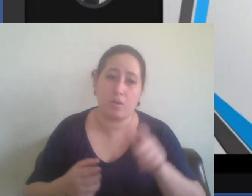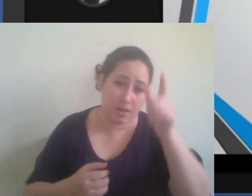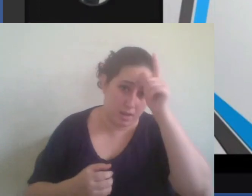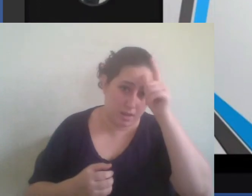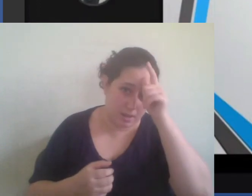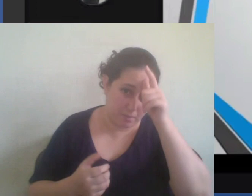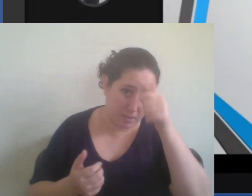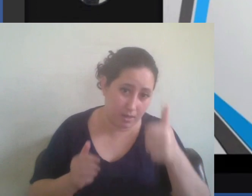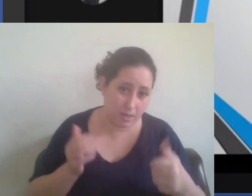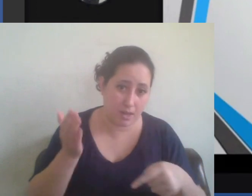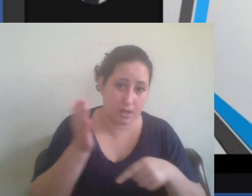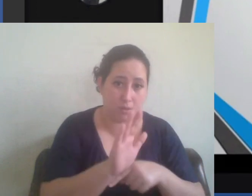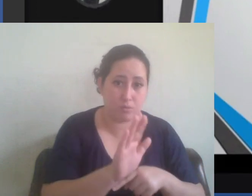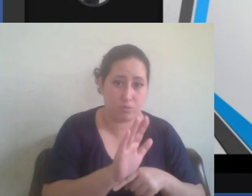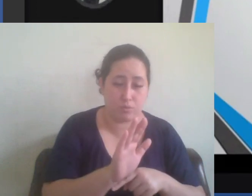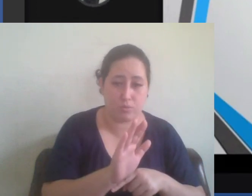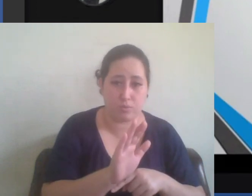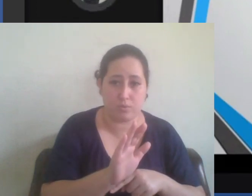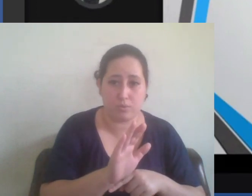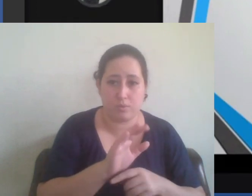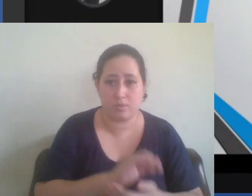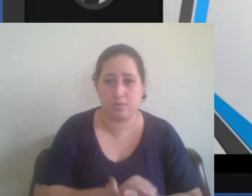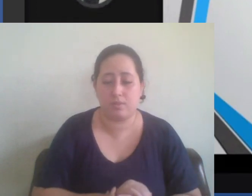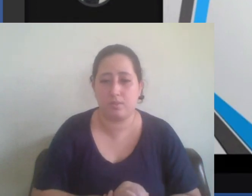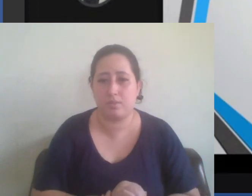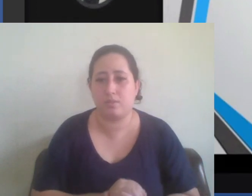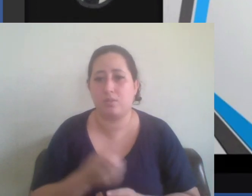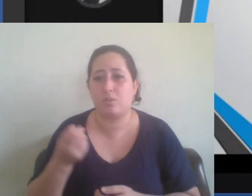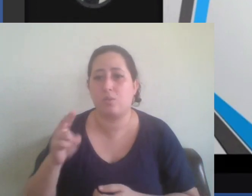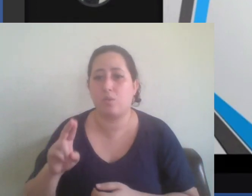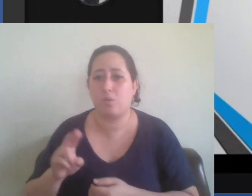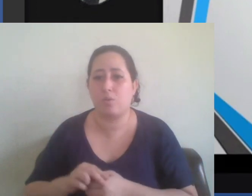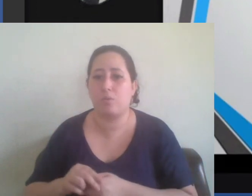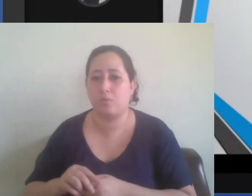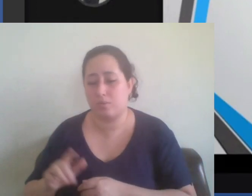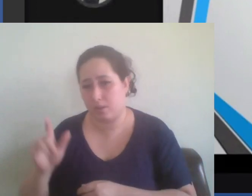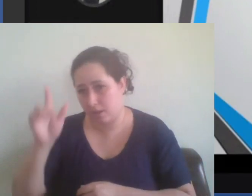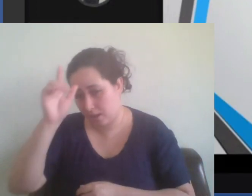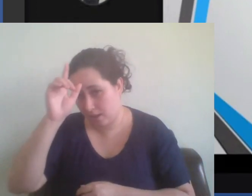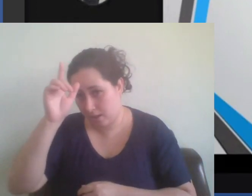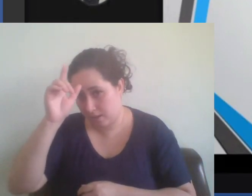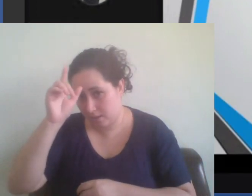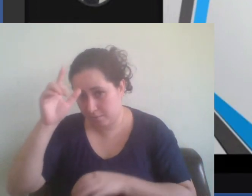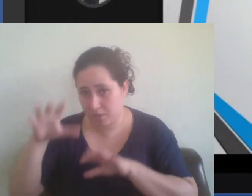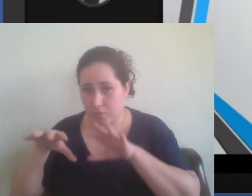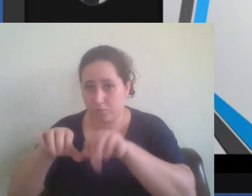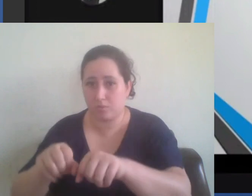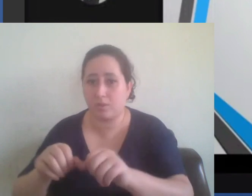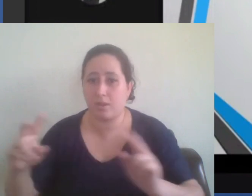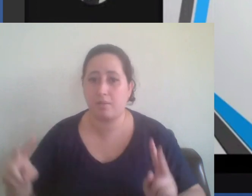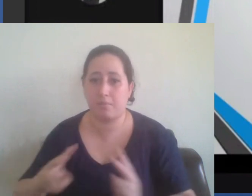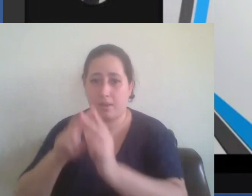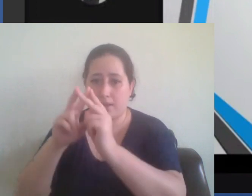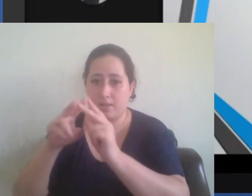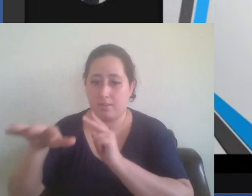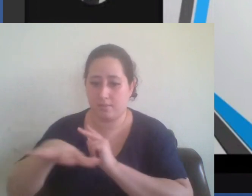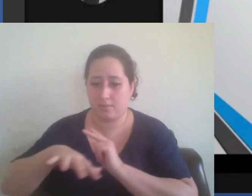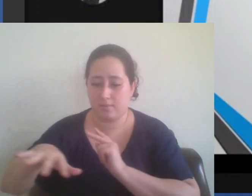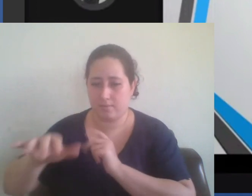a República de Vichy ou ocupada pela Alemanha que é Paris e seus entornos